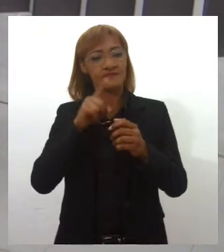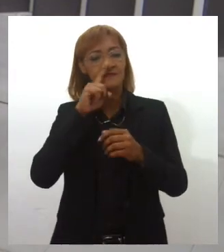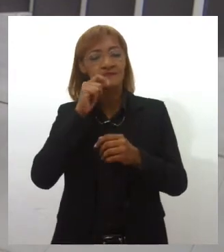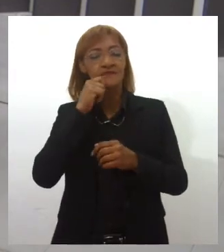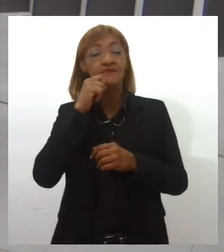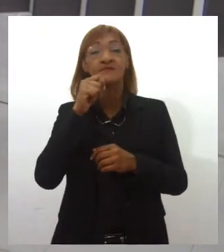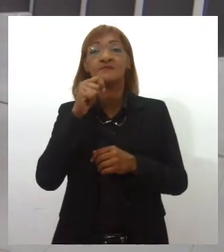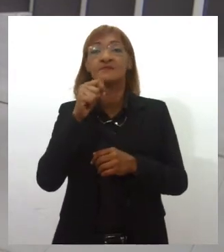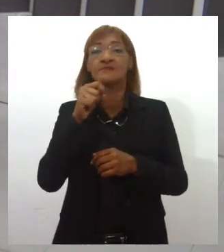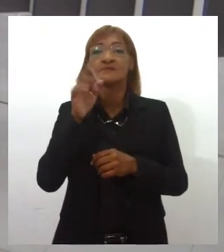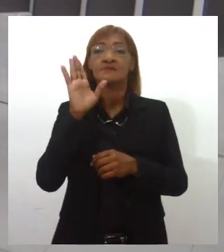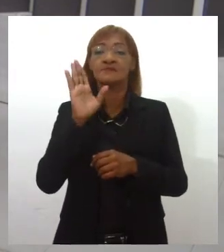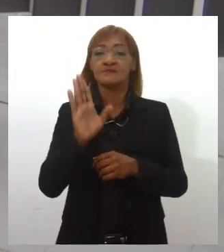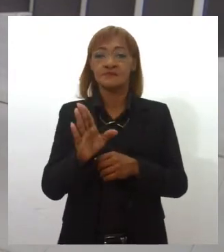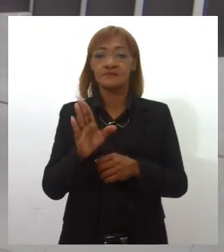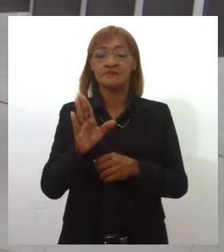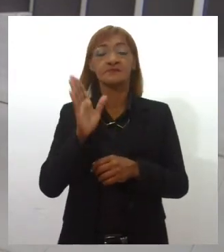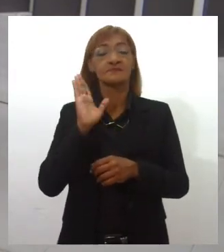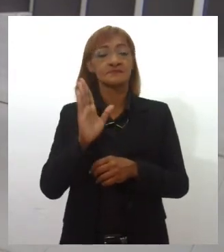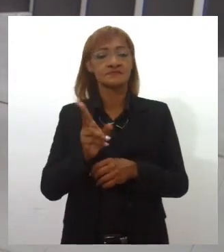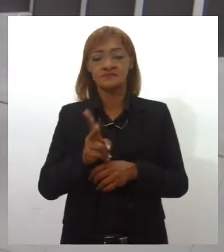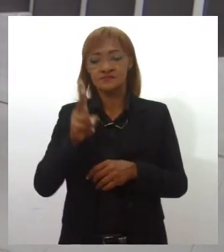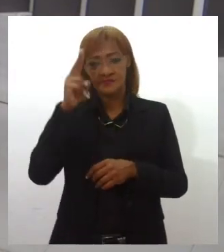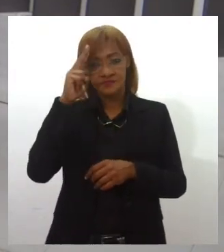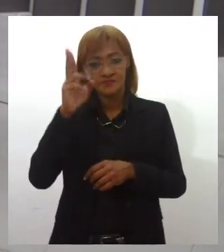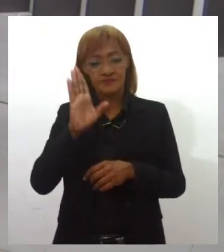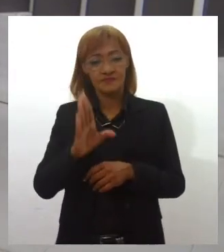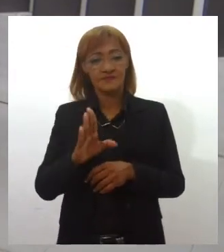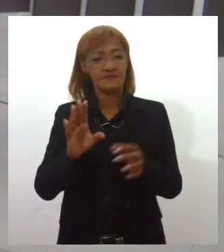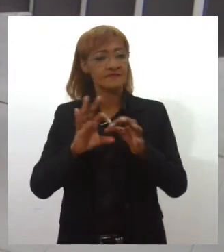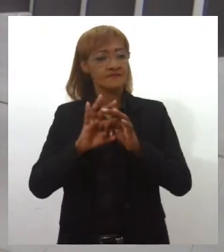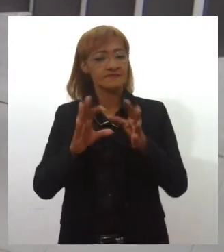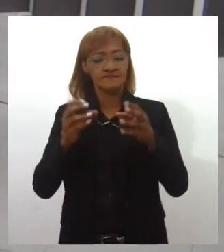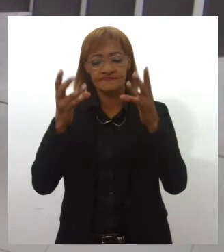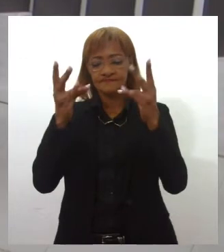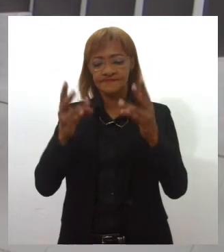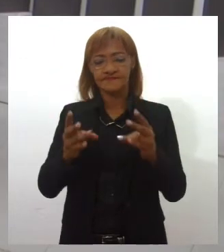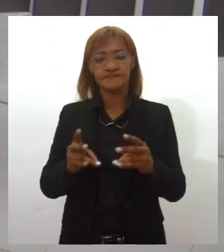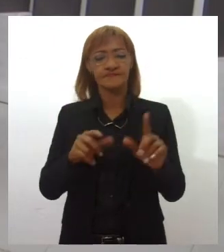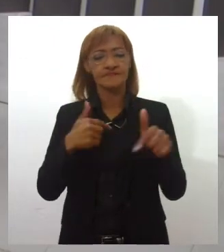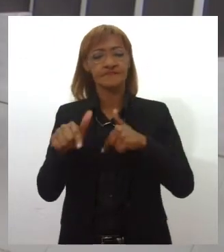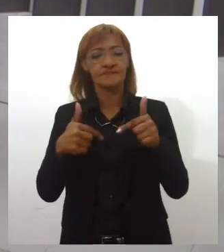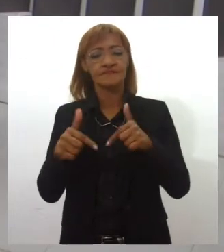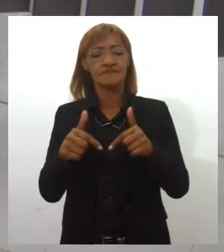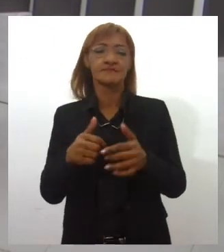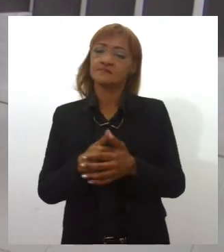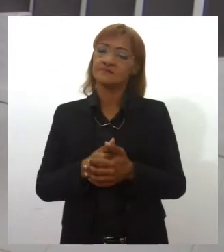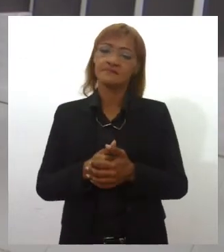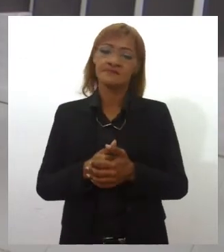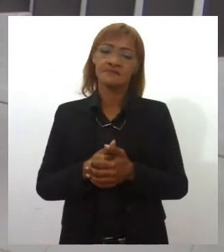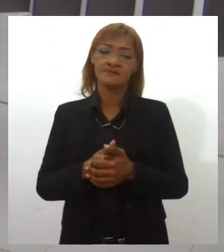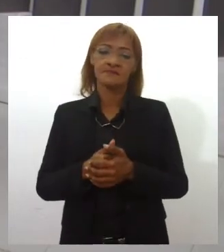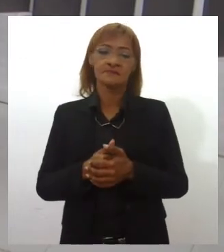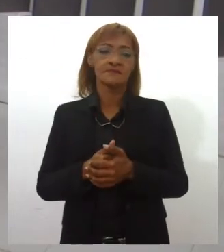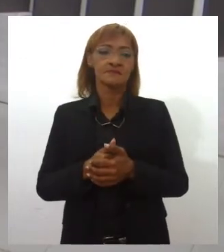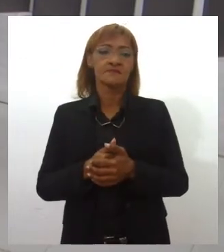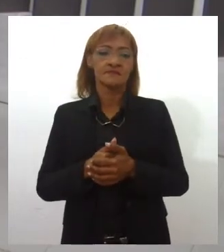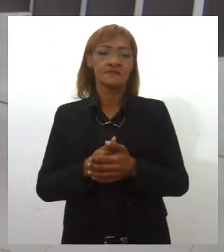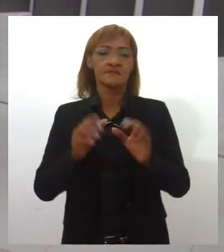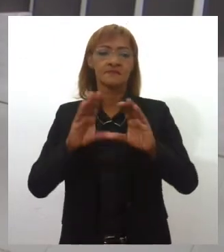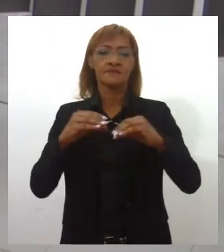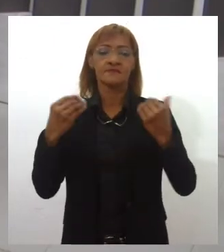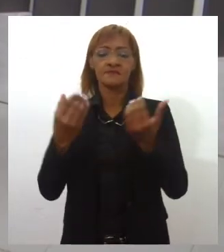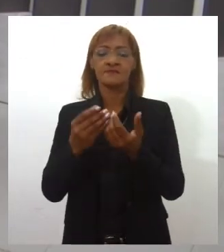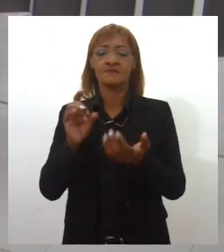-feira, e sempre que necessário estaremos à disposição para esclarecer esse trabalho. trabalho que está, na realidade, a conferência está apenas